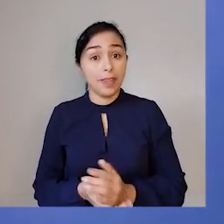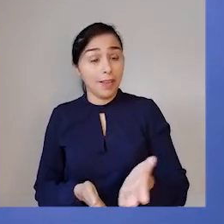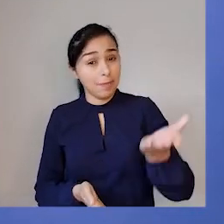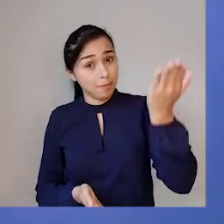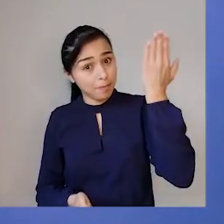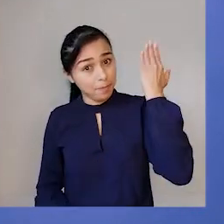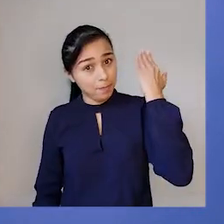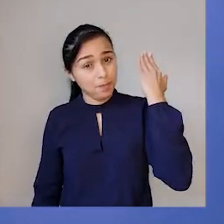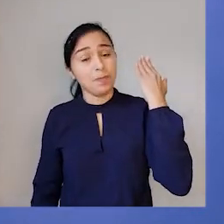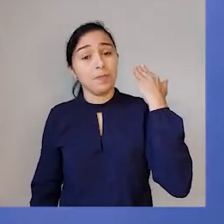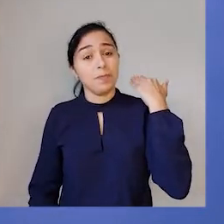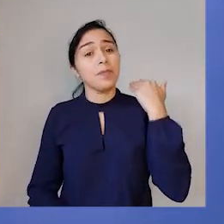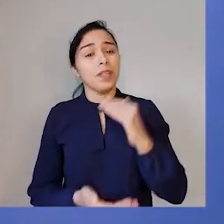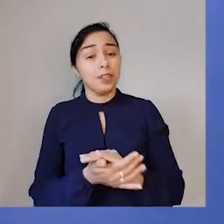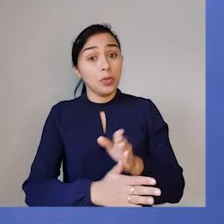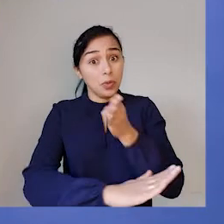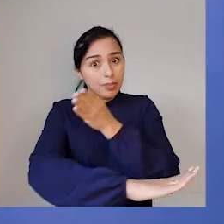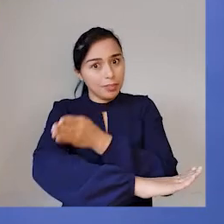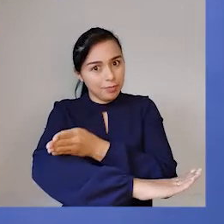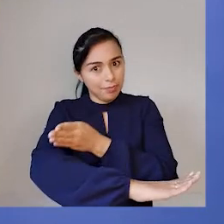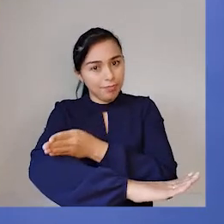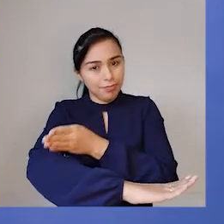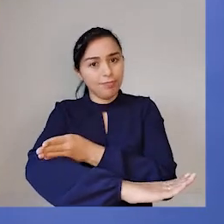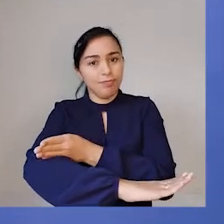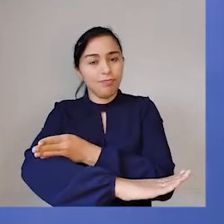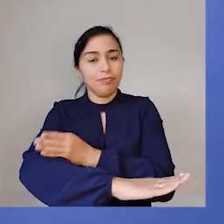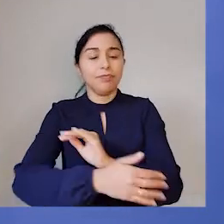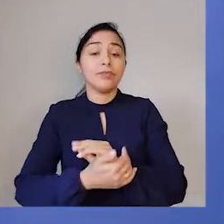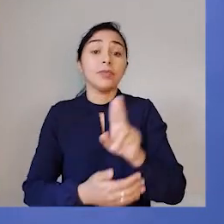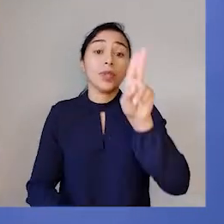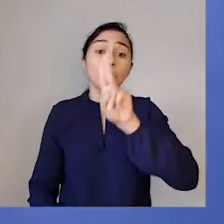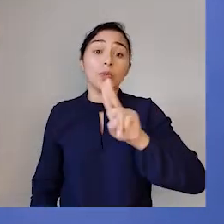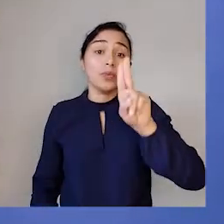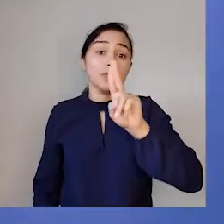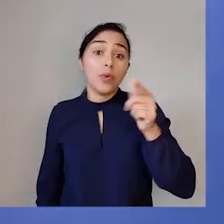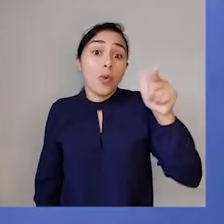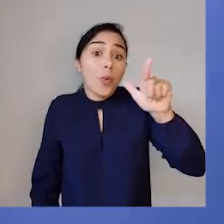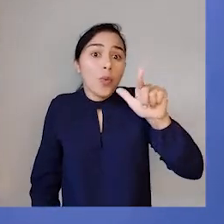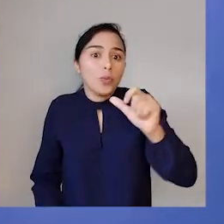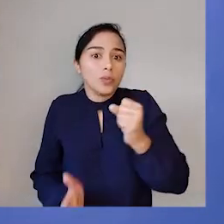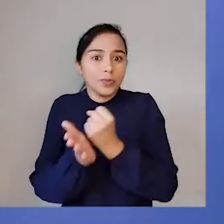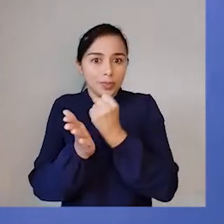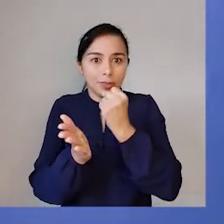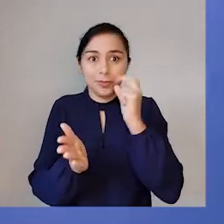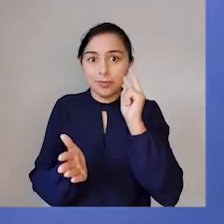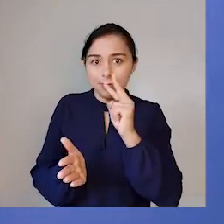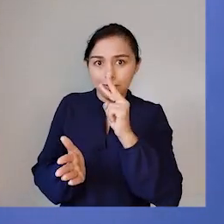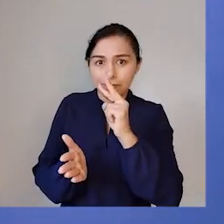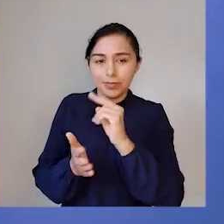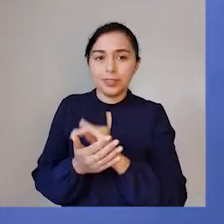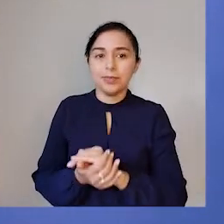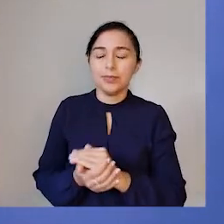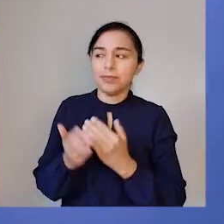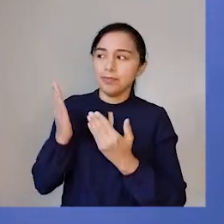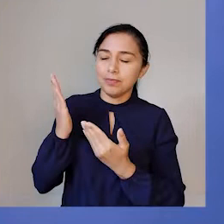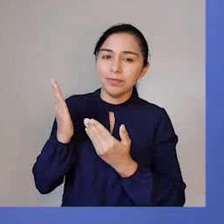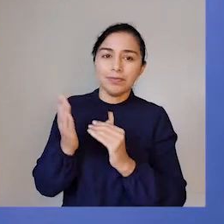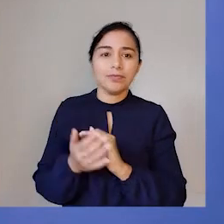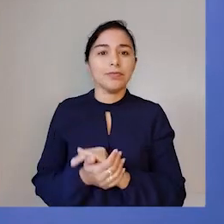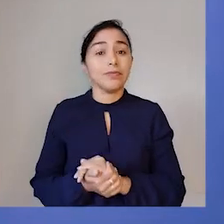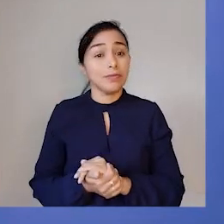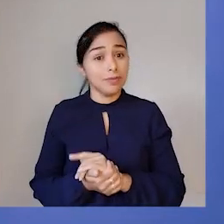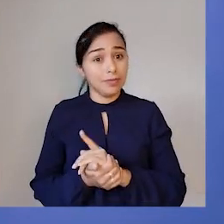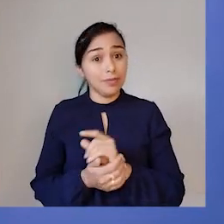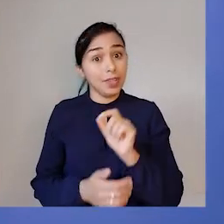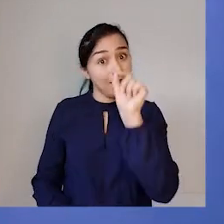Lá, bem lá na antiguidade, se utilizava esse símbolo aqui, que vocês estão observando, que eu